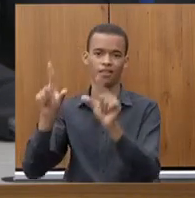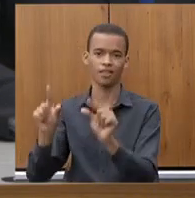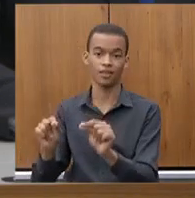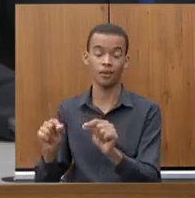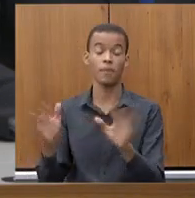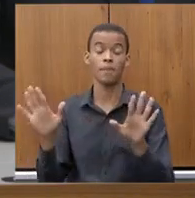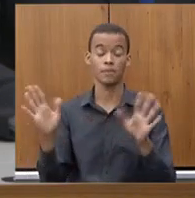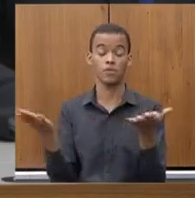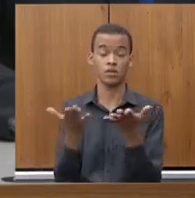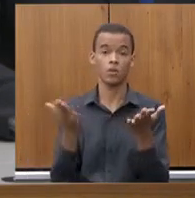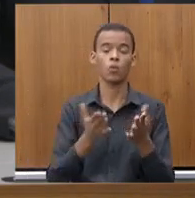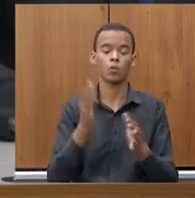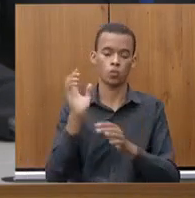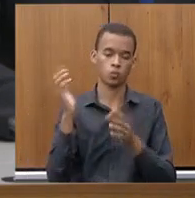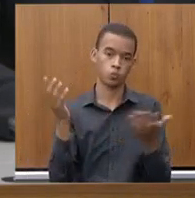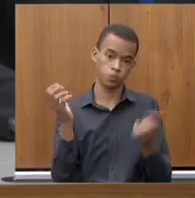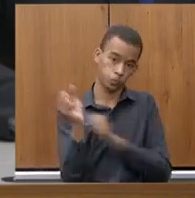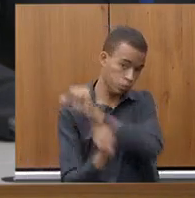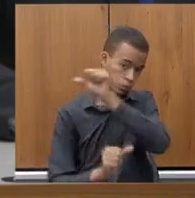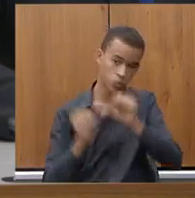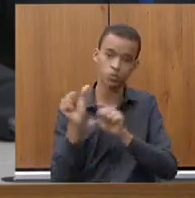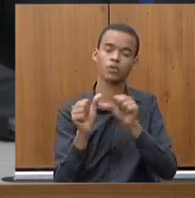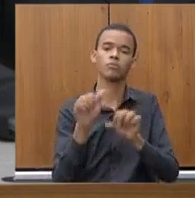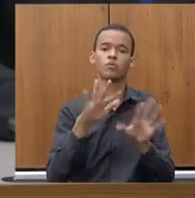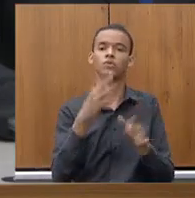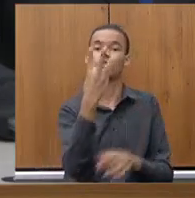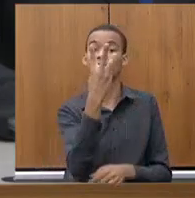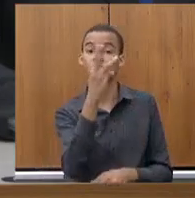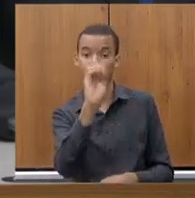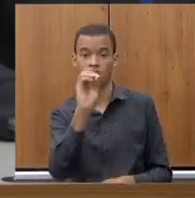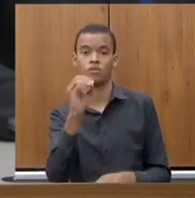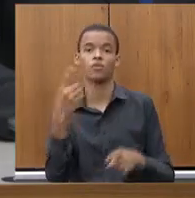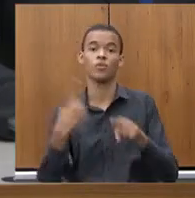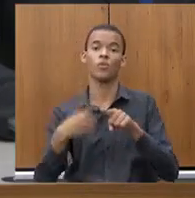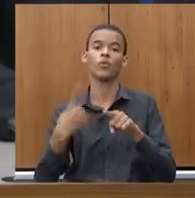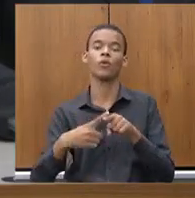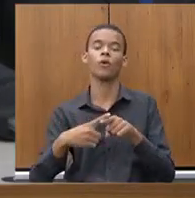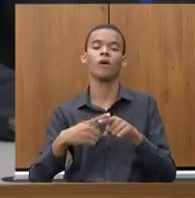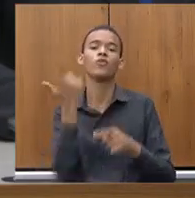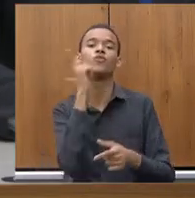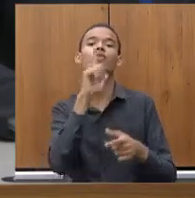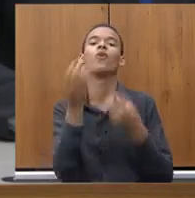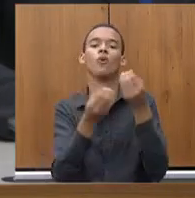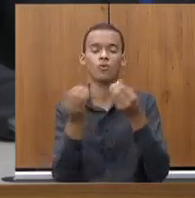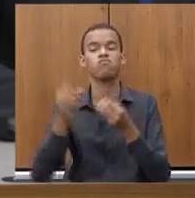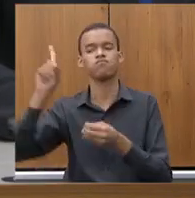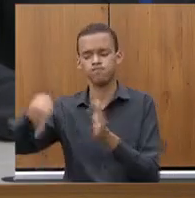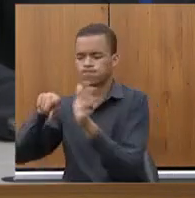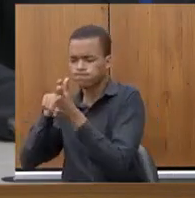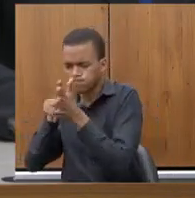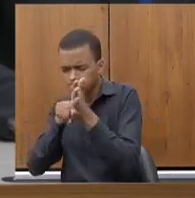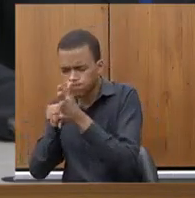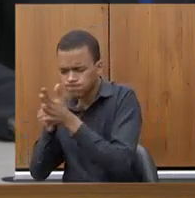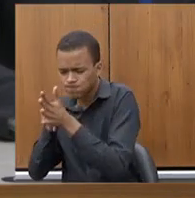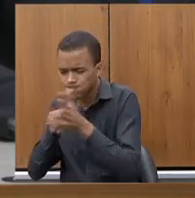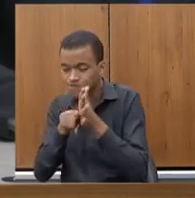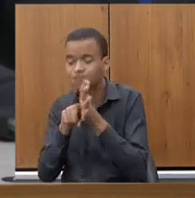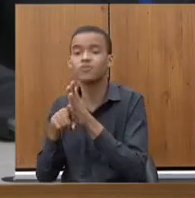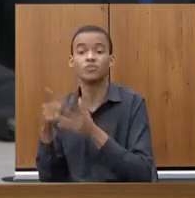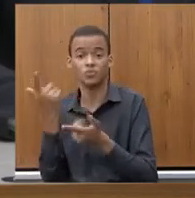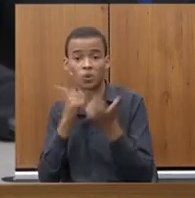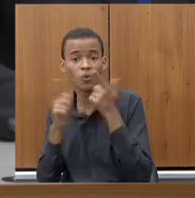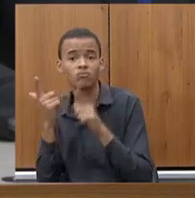de 30 e isso foi em função de pesquisa da IPAMIG, foi em função de boas variedades, novas